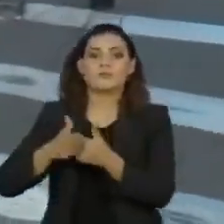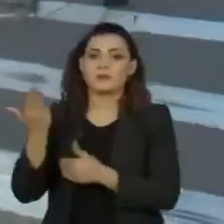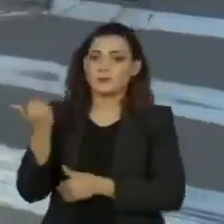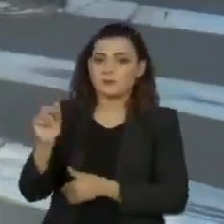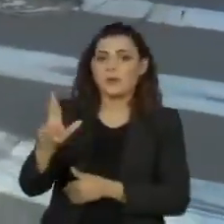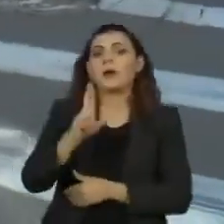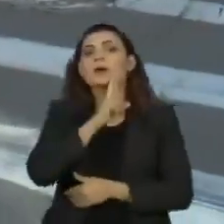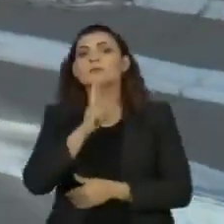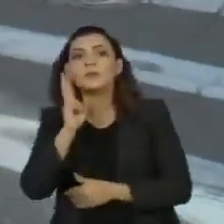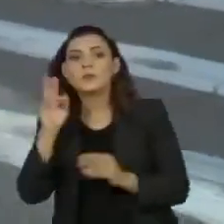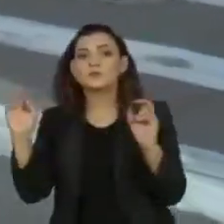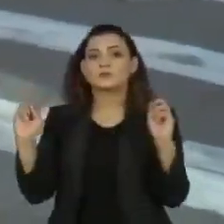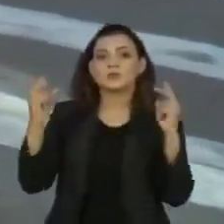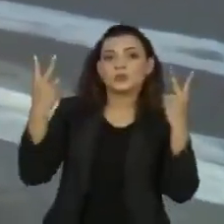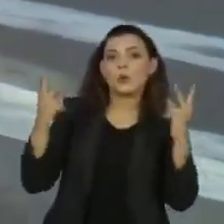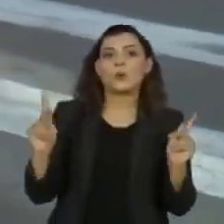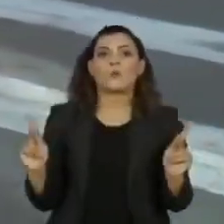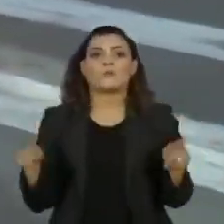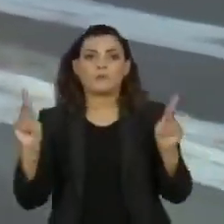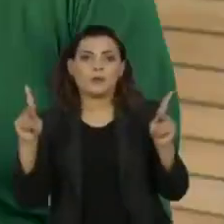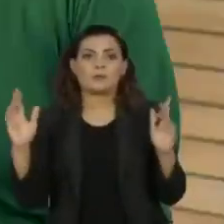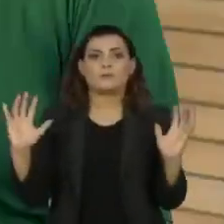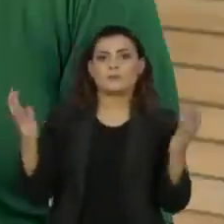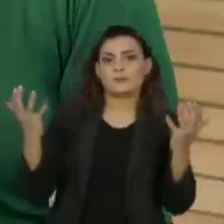bares, casas noturnas e festas.